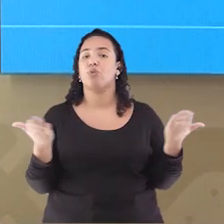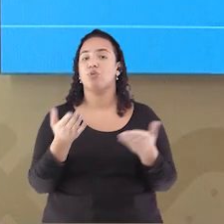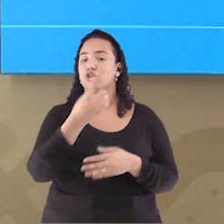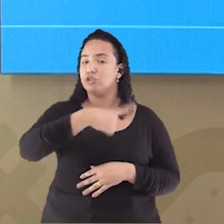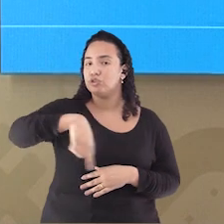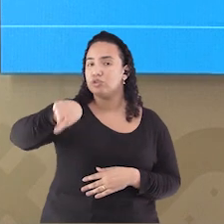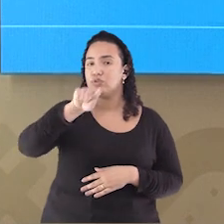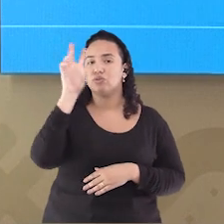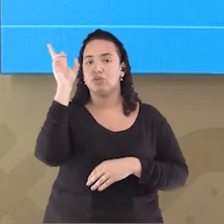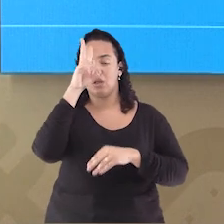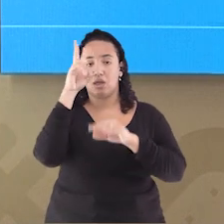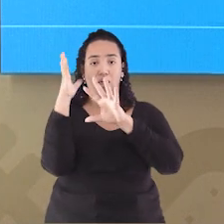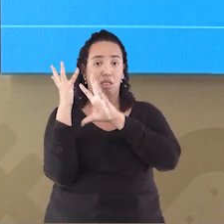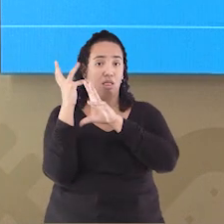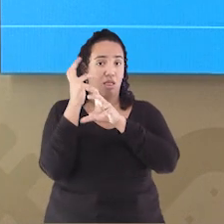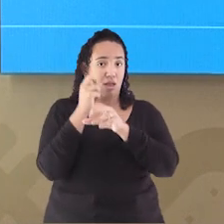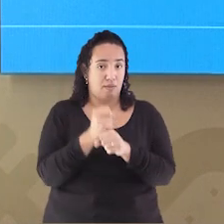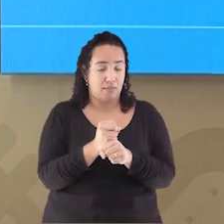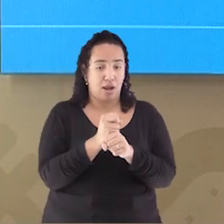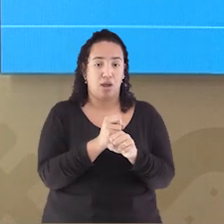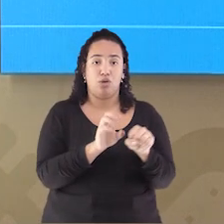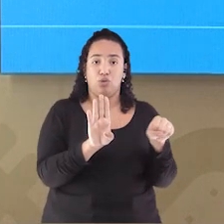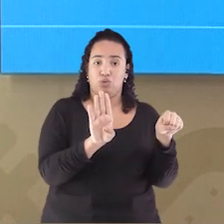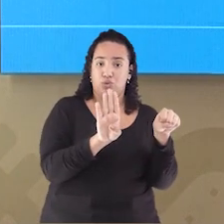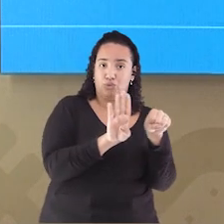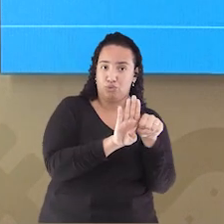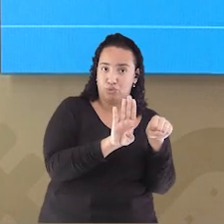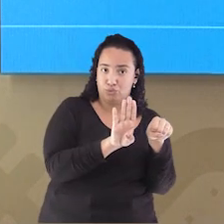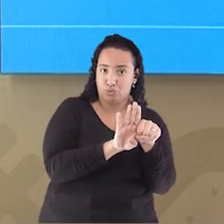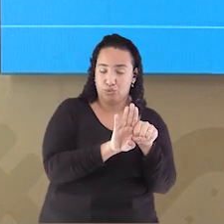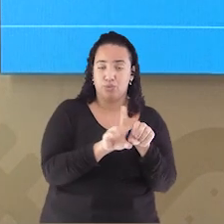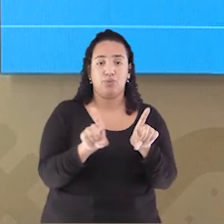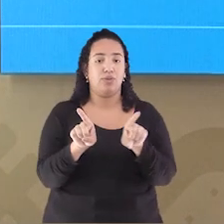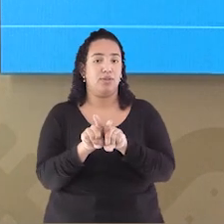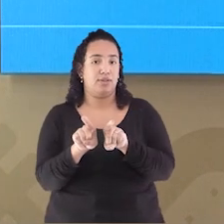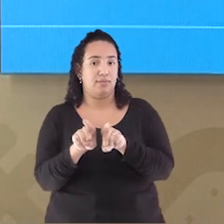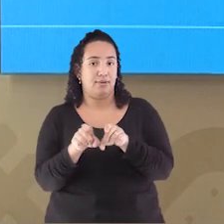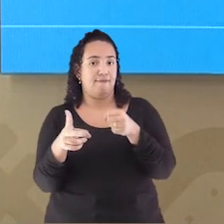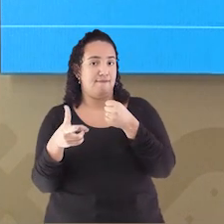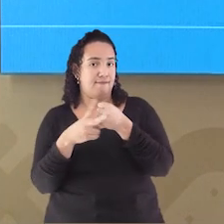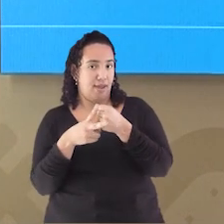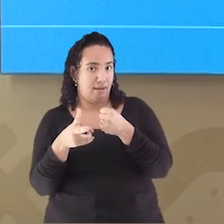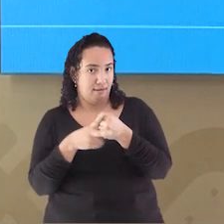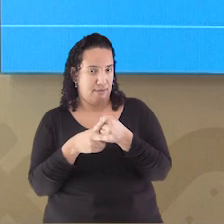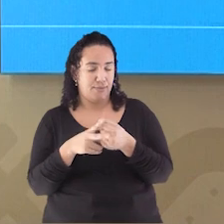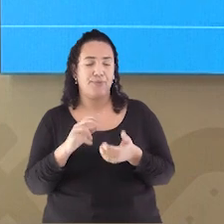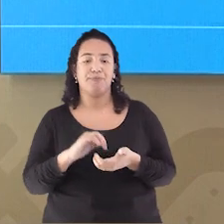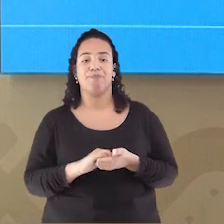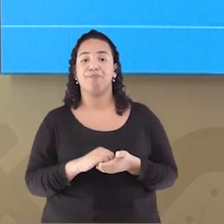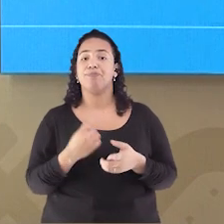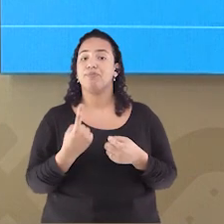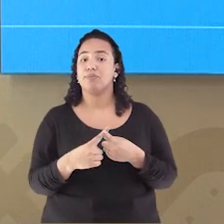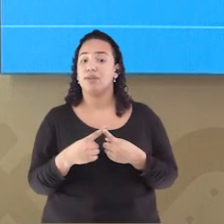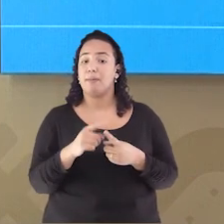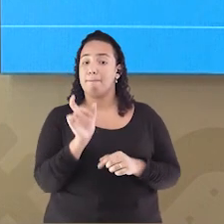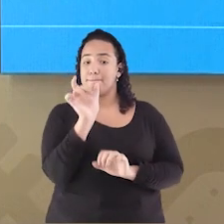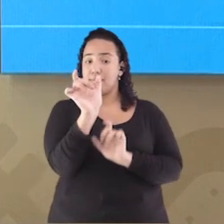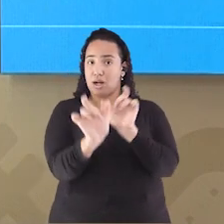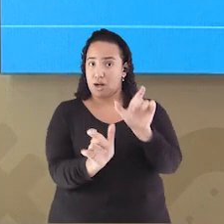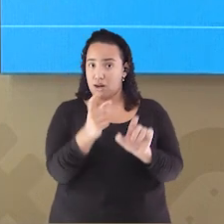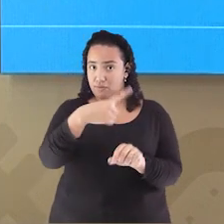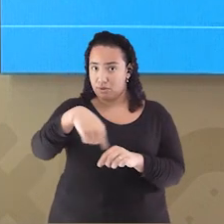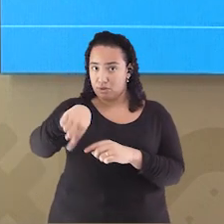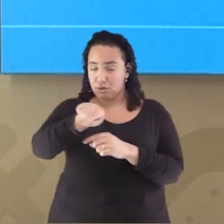relembrar Apenas o que é substantivo E o que é verbo Pois para identificarmos As